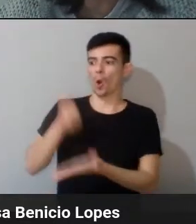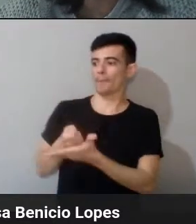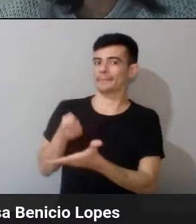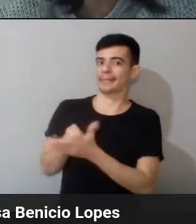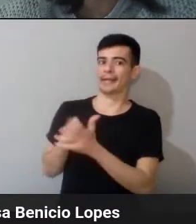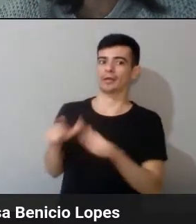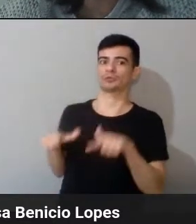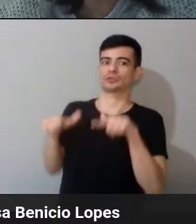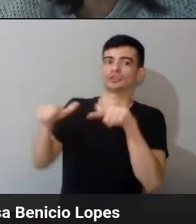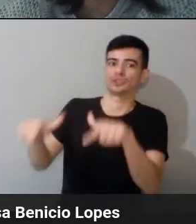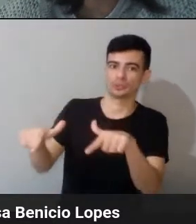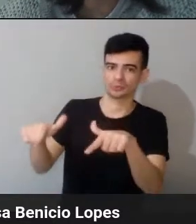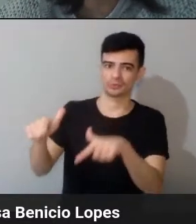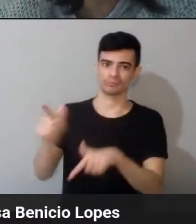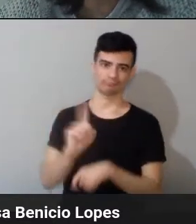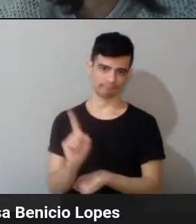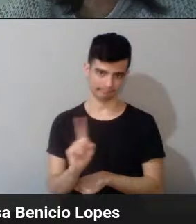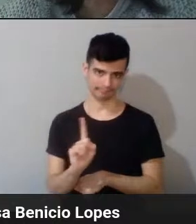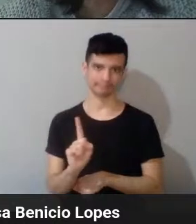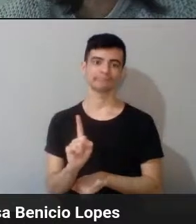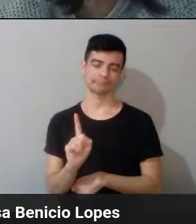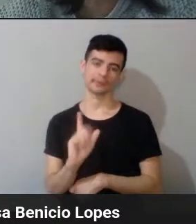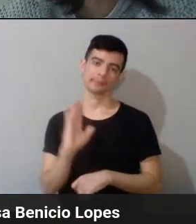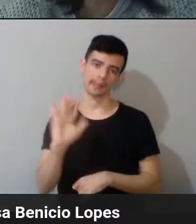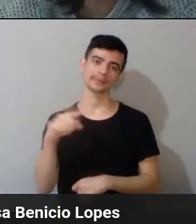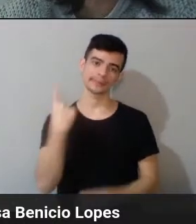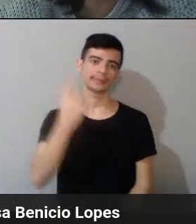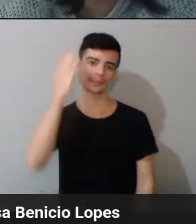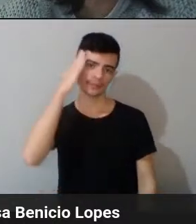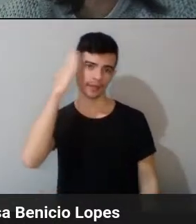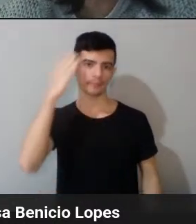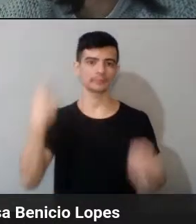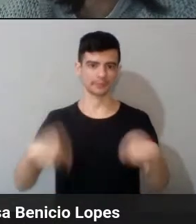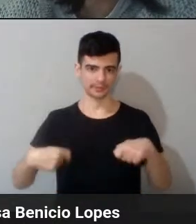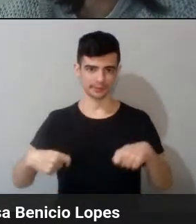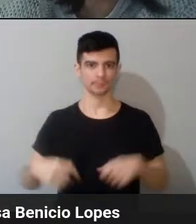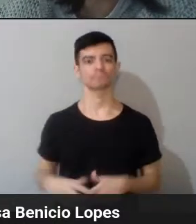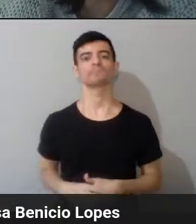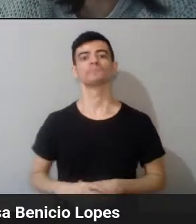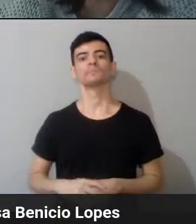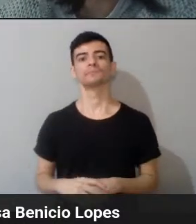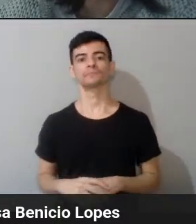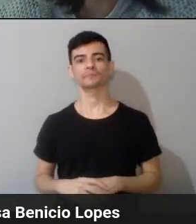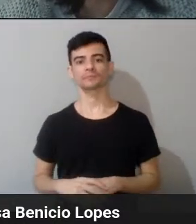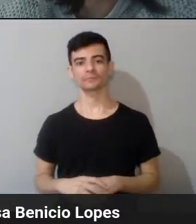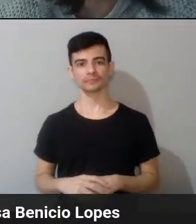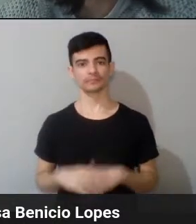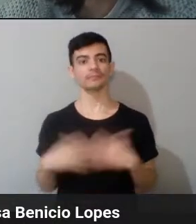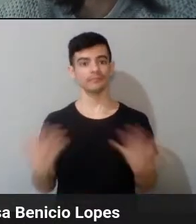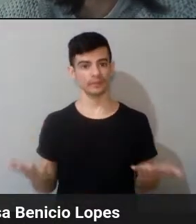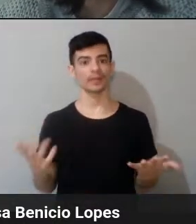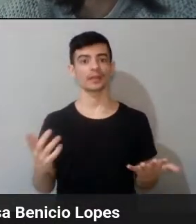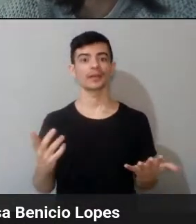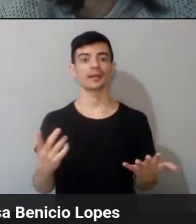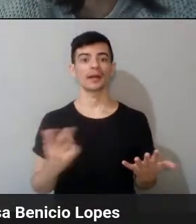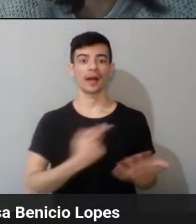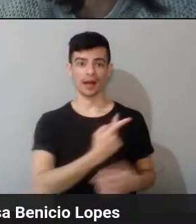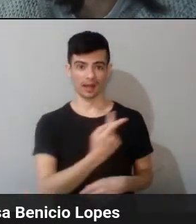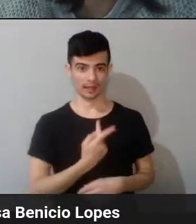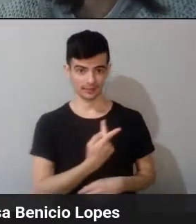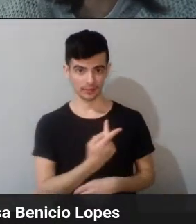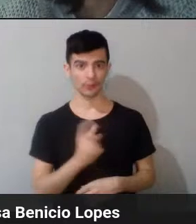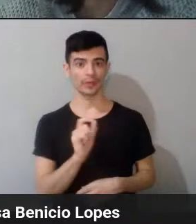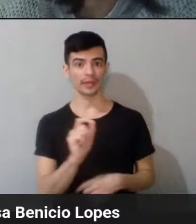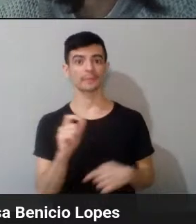Letícia, a gente estava participando aí de uma revista que só podia assinar quem era doutor.